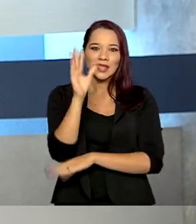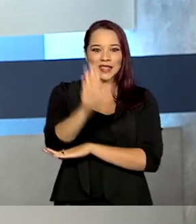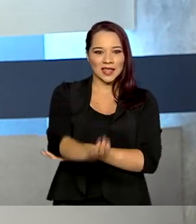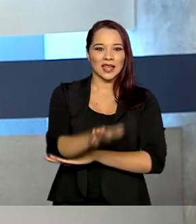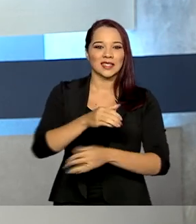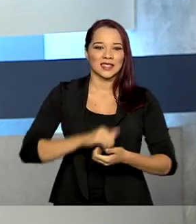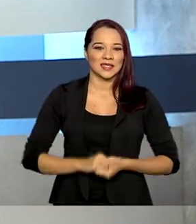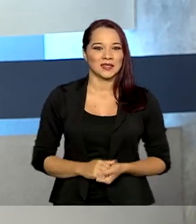da tarde. Não perca!